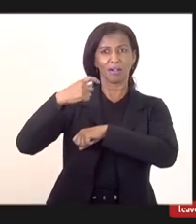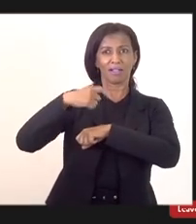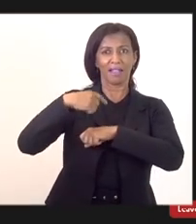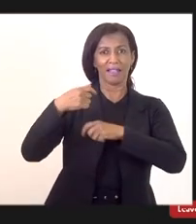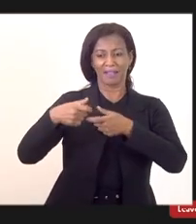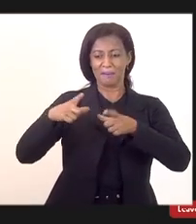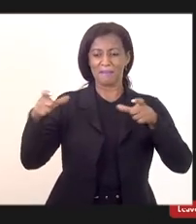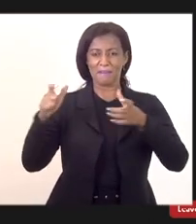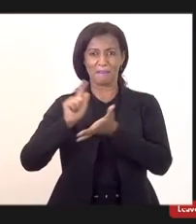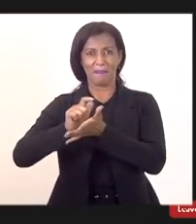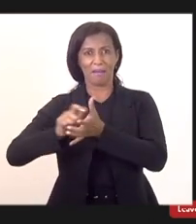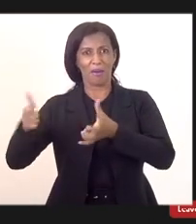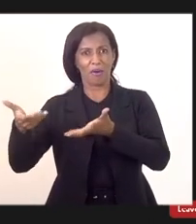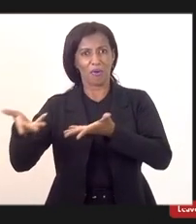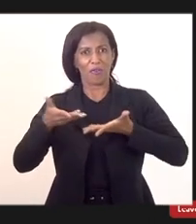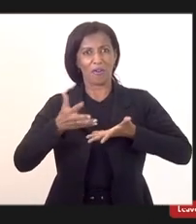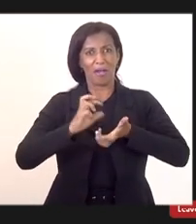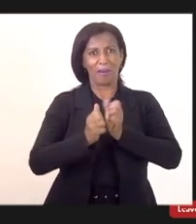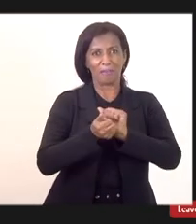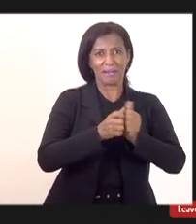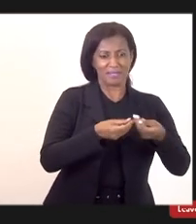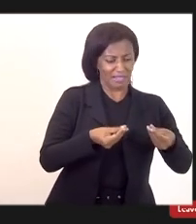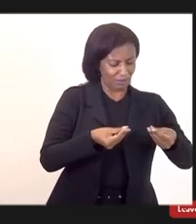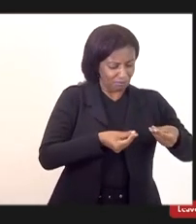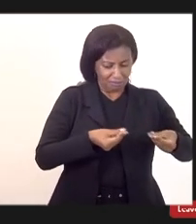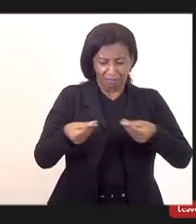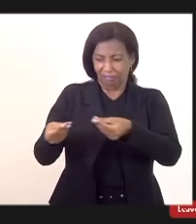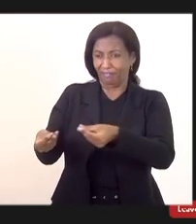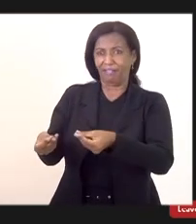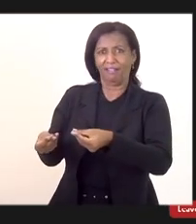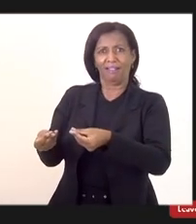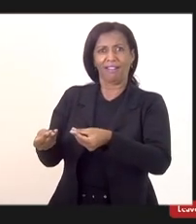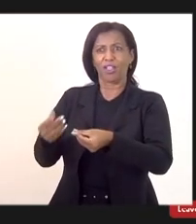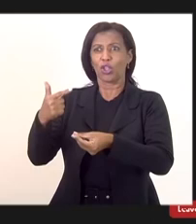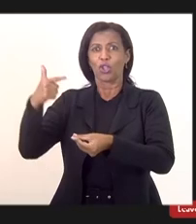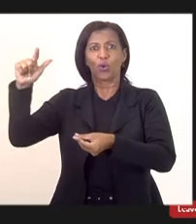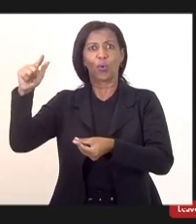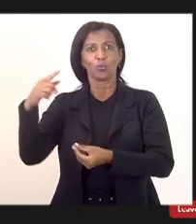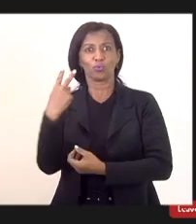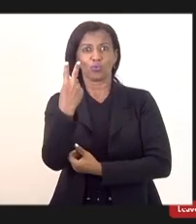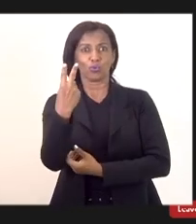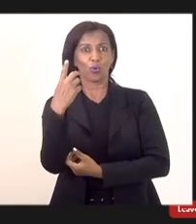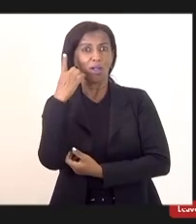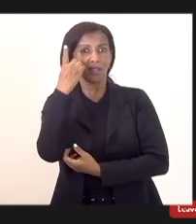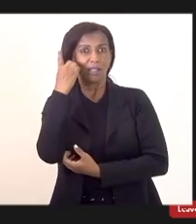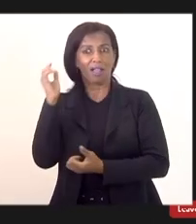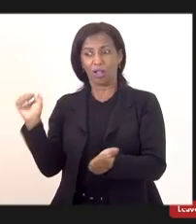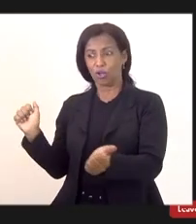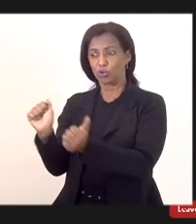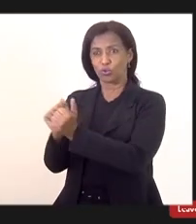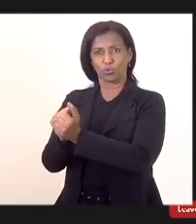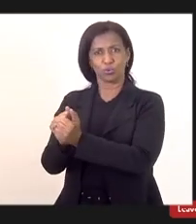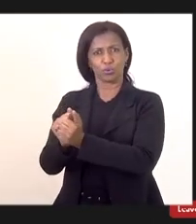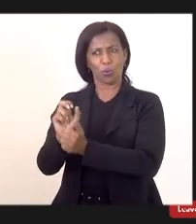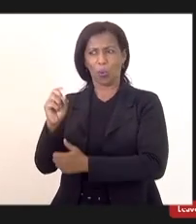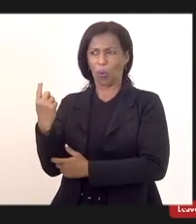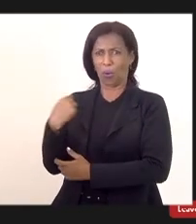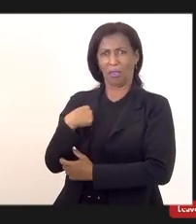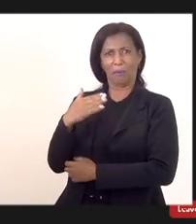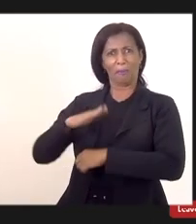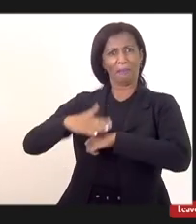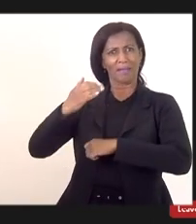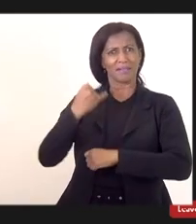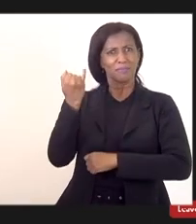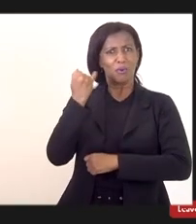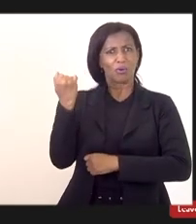amassado, dizendo que era um ingresso para mim e barrando outros dois deputados que estavam do meu lado. Ou seja, eu sou mais importante que outros deputados da